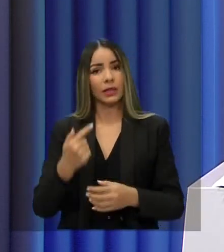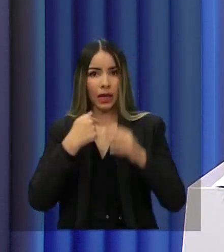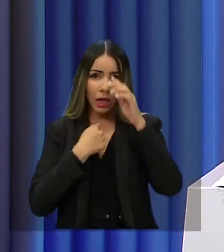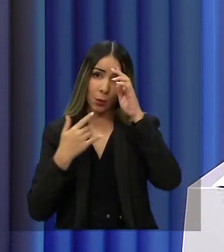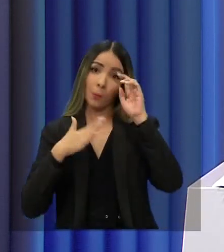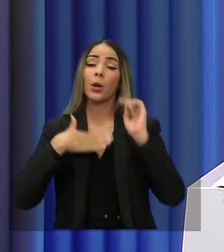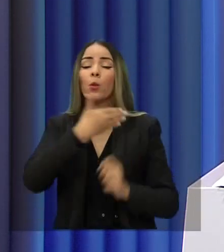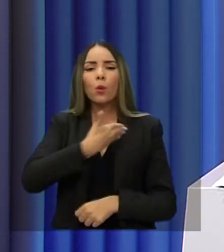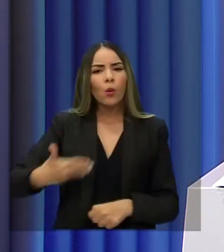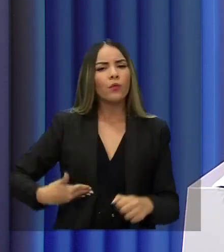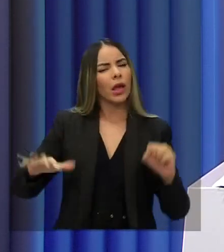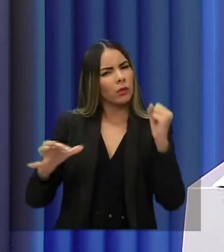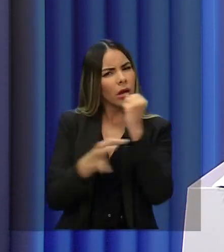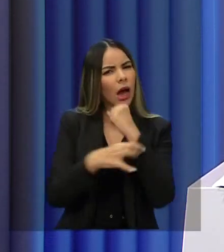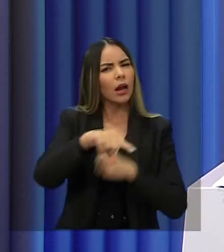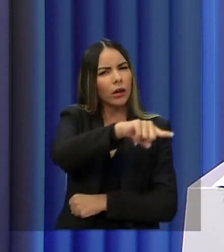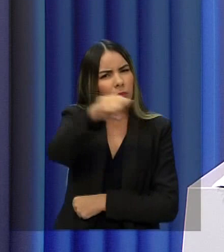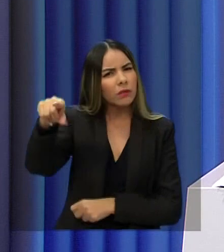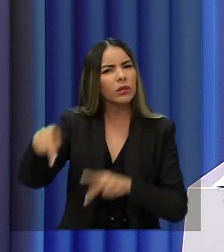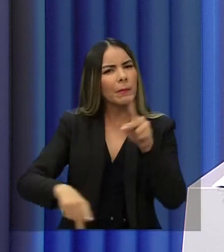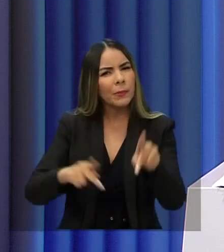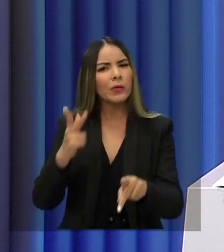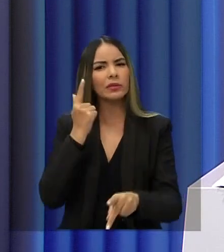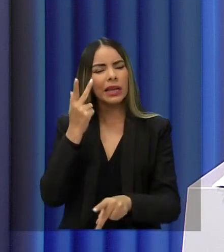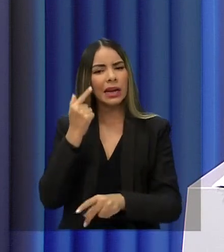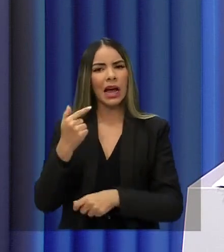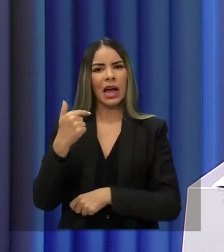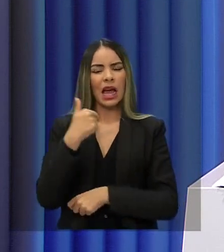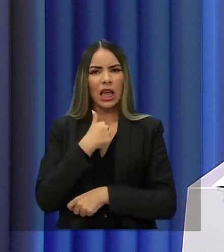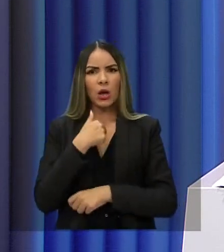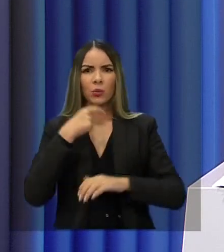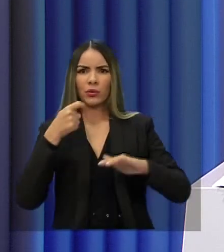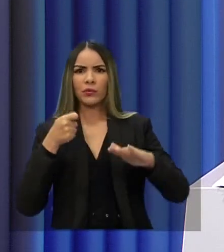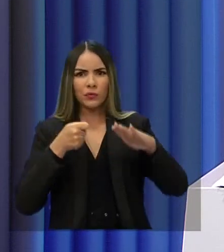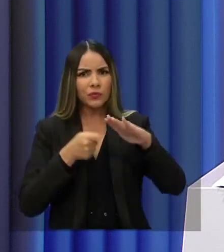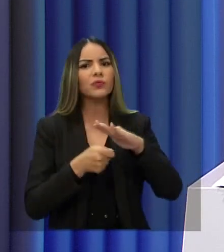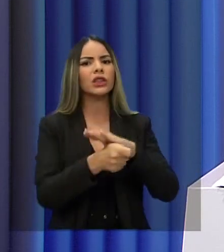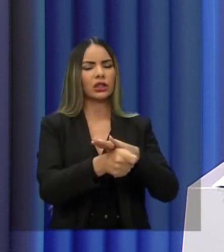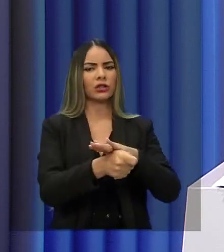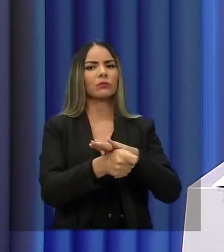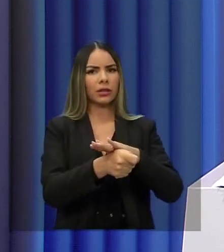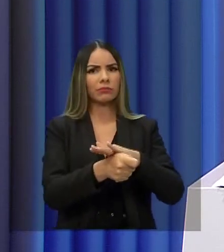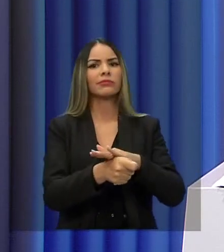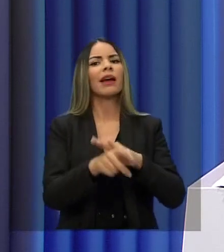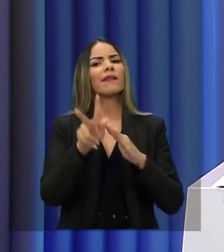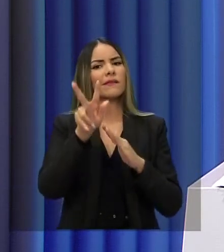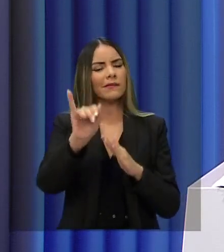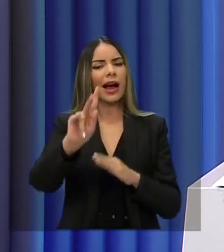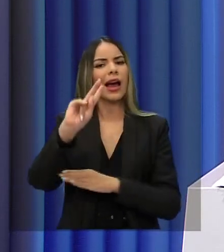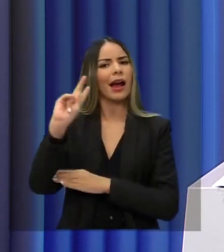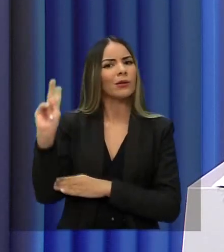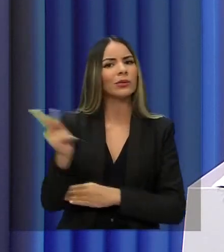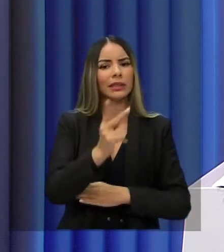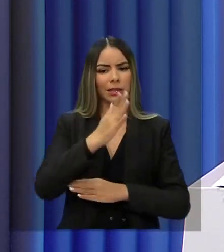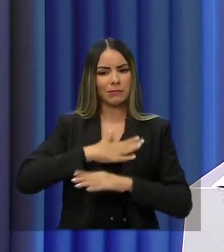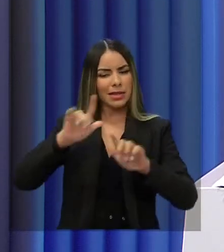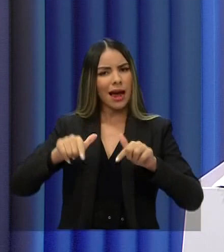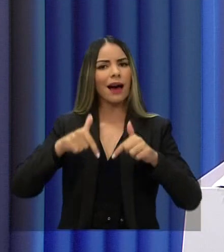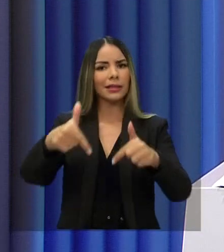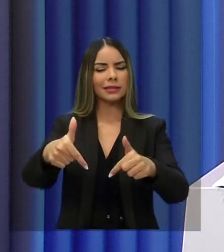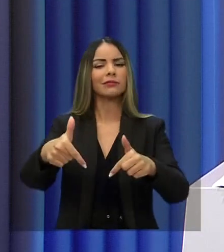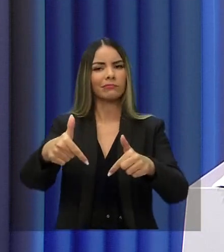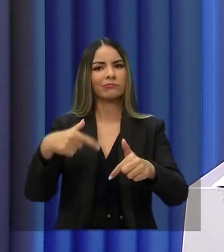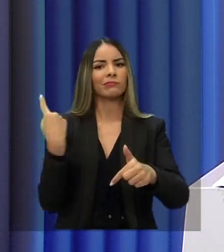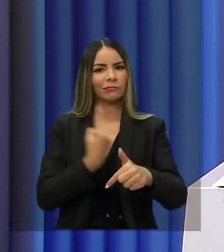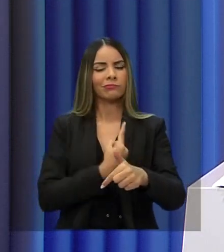meu governo, garanto a vocês, não só a execução desses investimentos, que em parte aconteceram em virtude de uma ação minha enquanto prefeito de